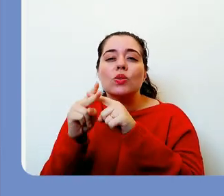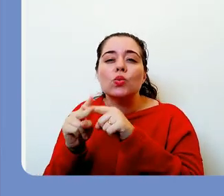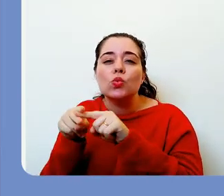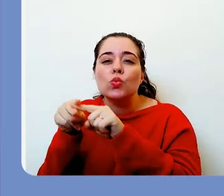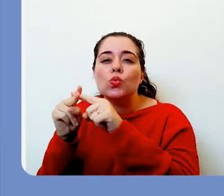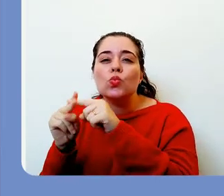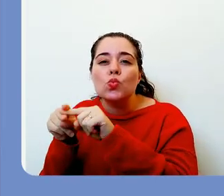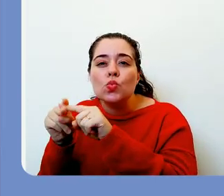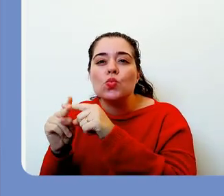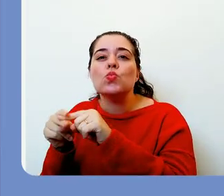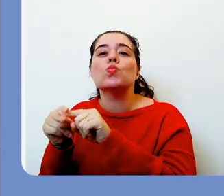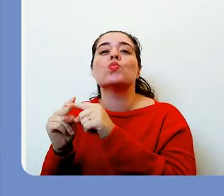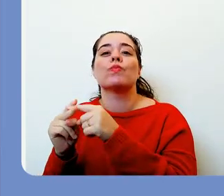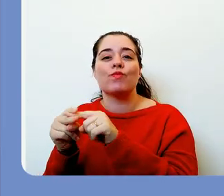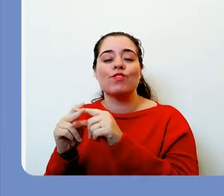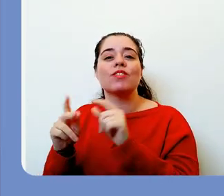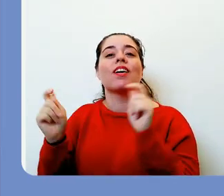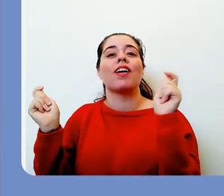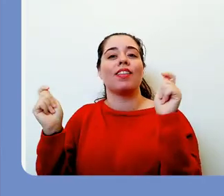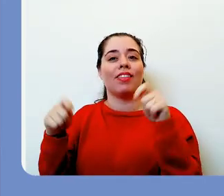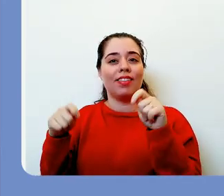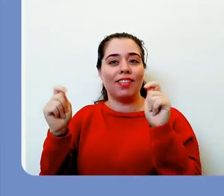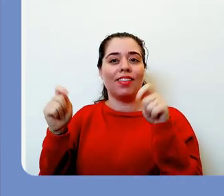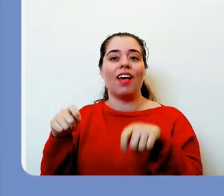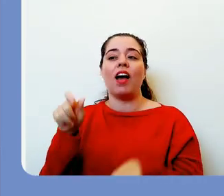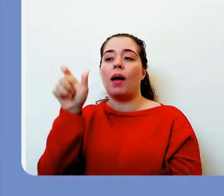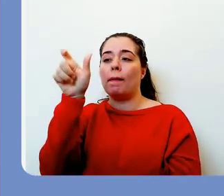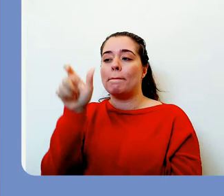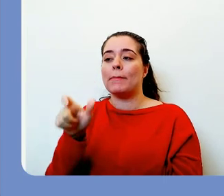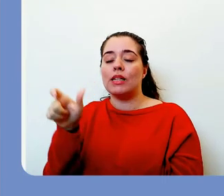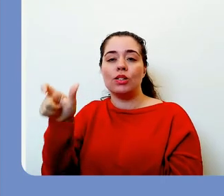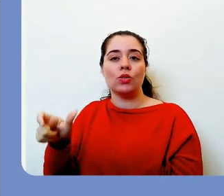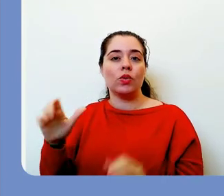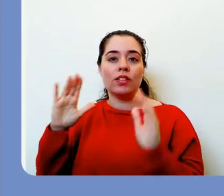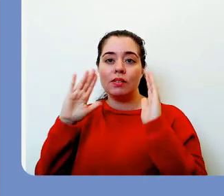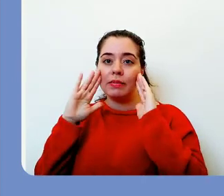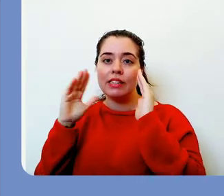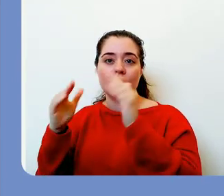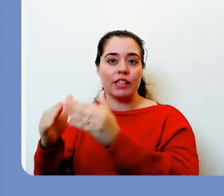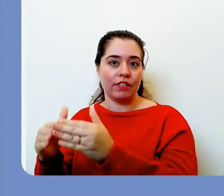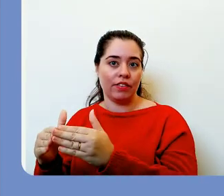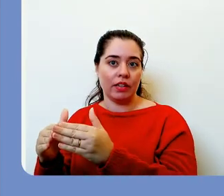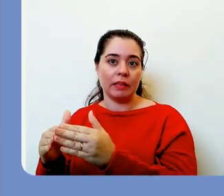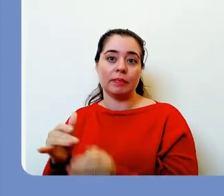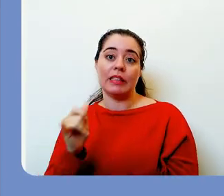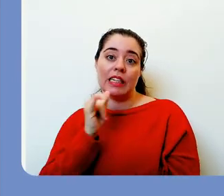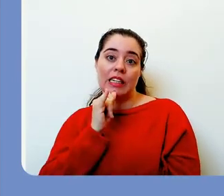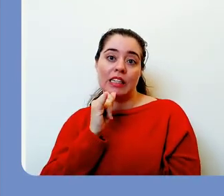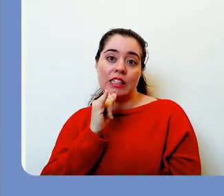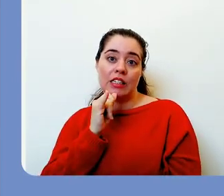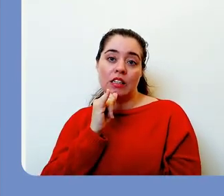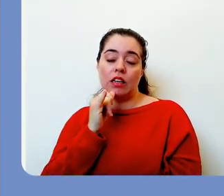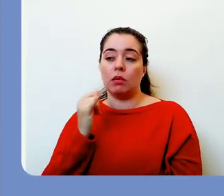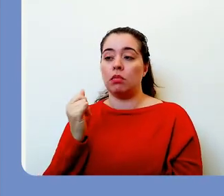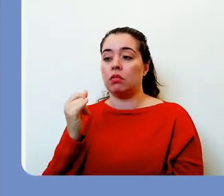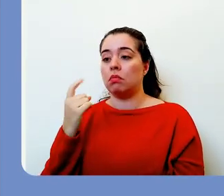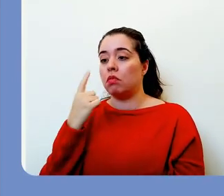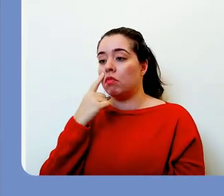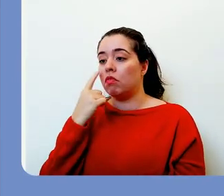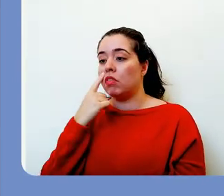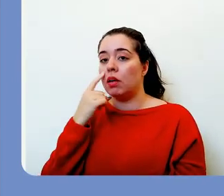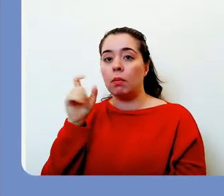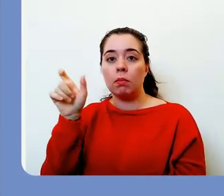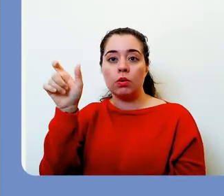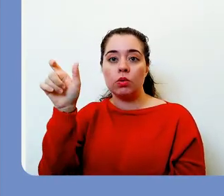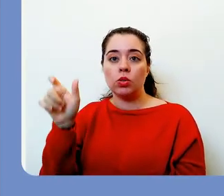em que você fez a seleção por importação do sistema de inscrição, a sincronização é muito simples, basta